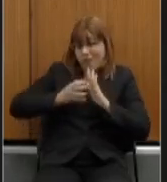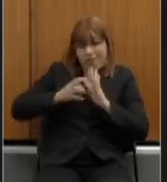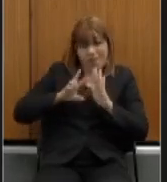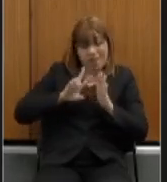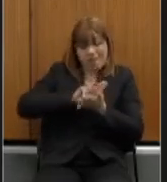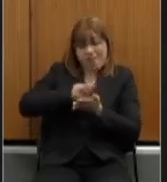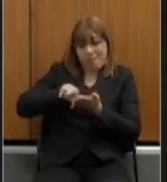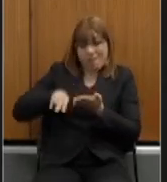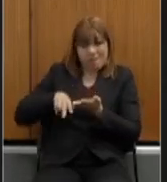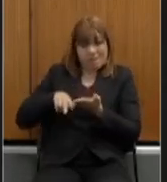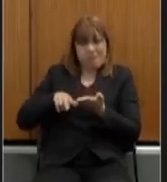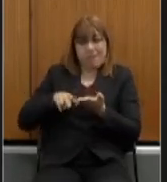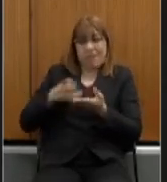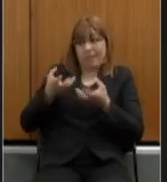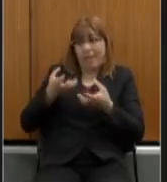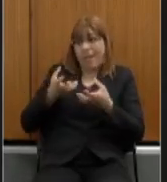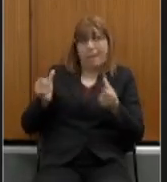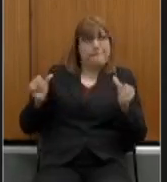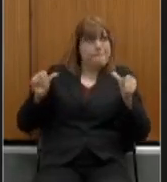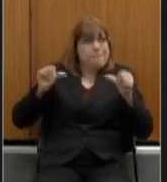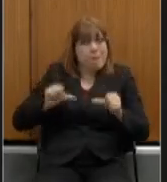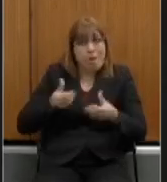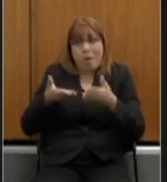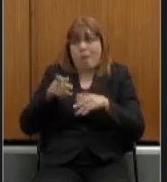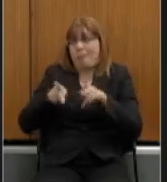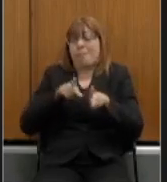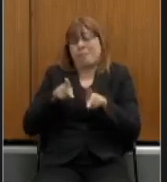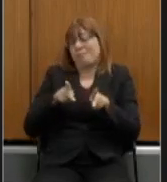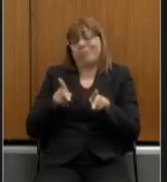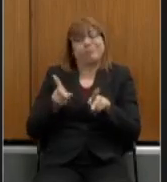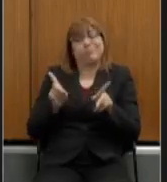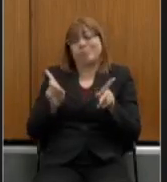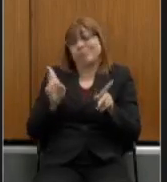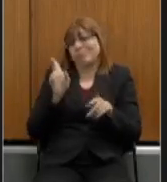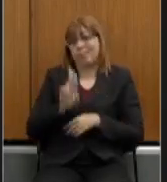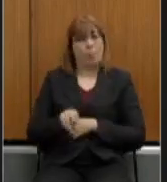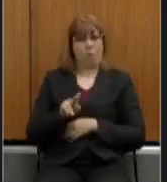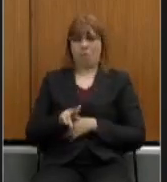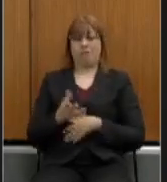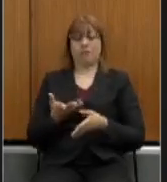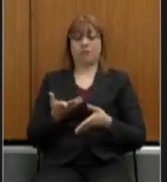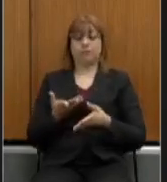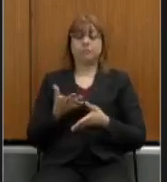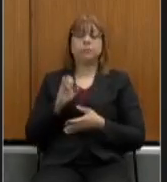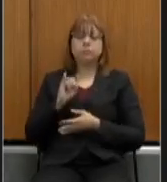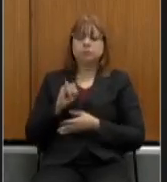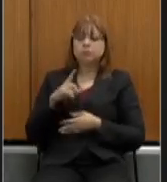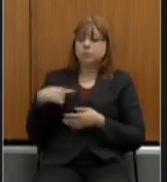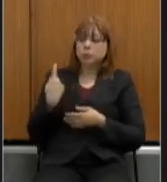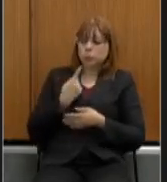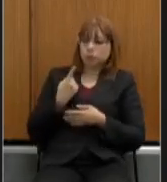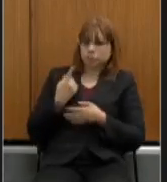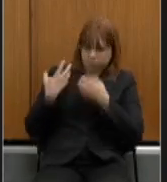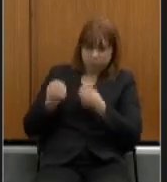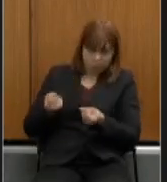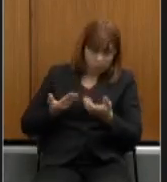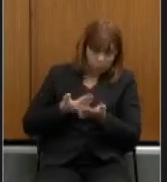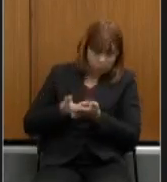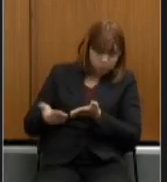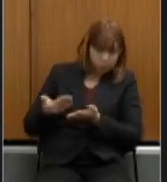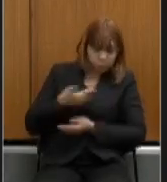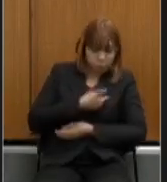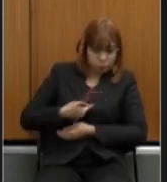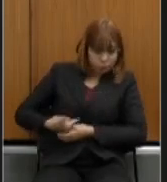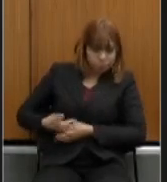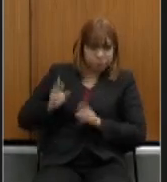para os seus cidadãos quer o pior para os seus cidadãos então quando nós pegamos o governo nós conseguimos